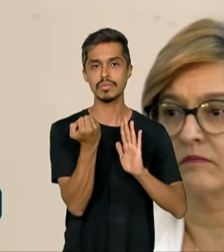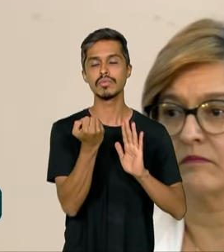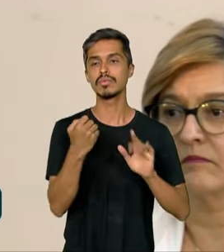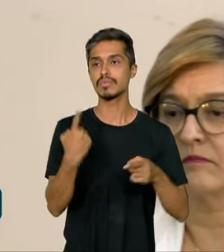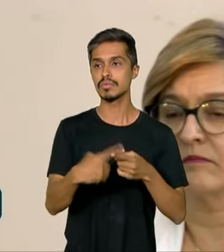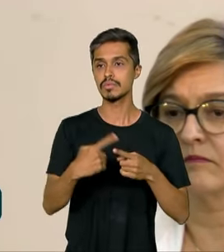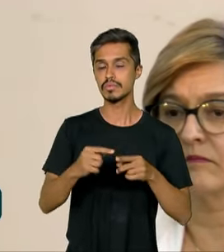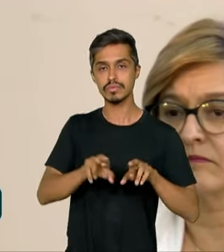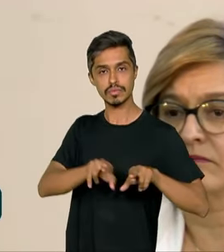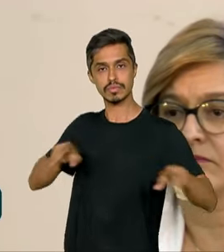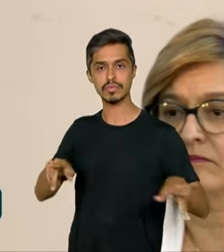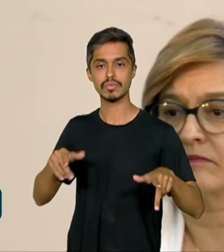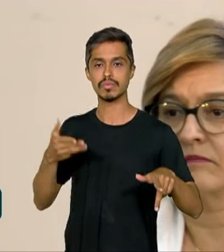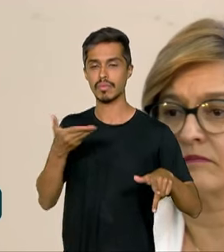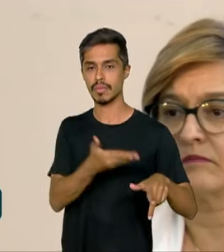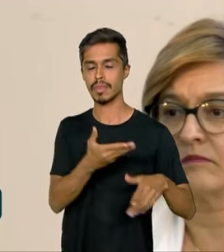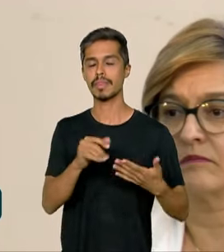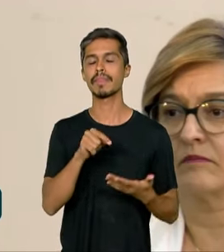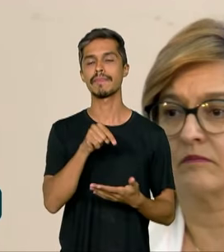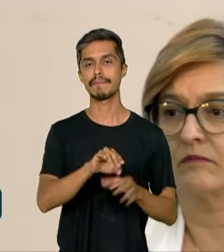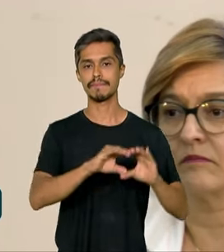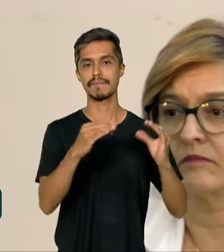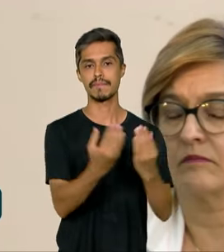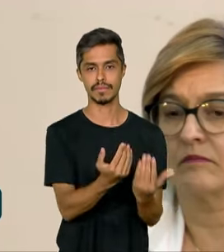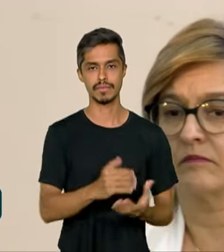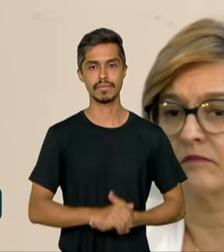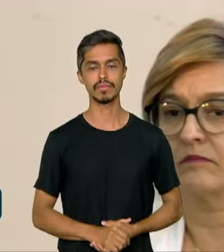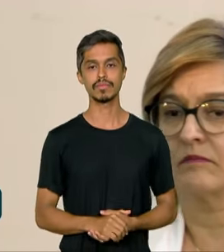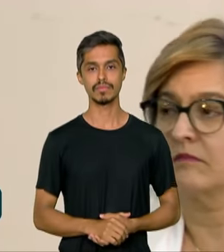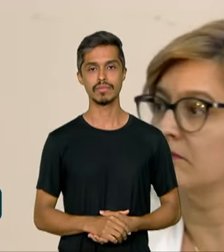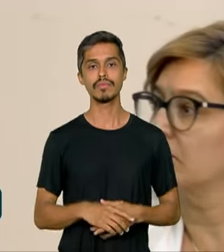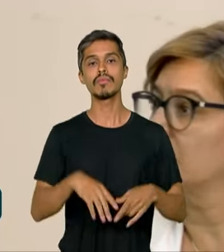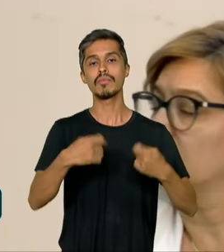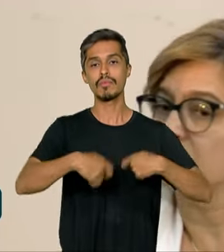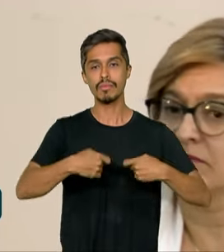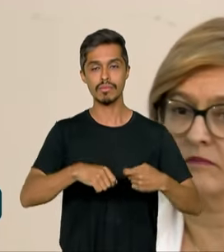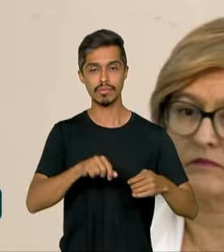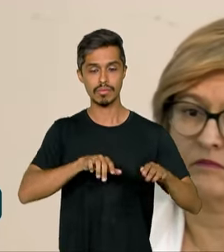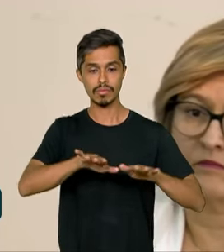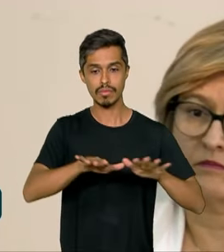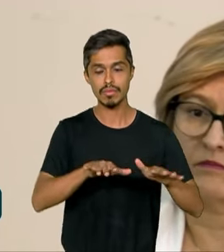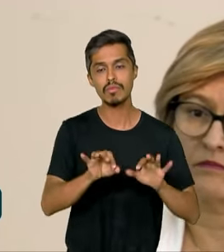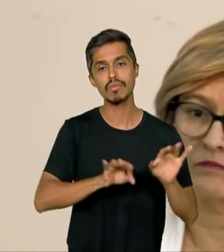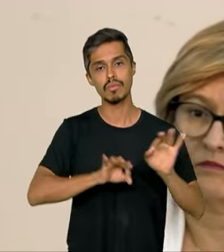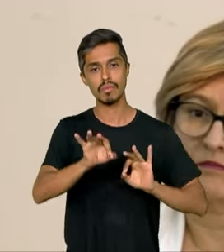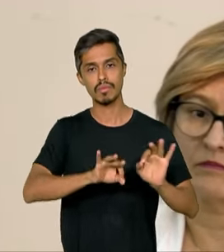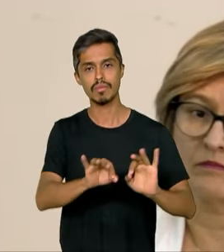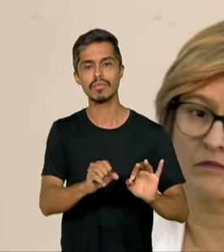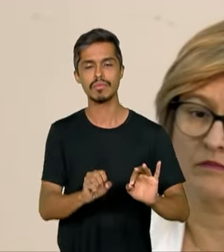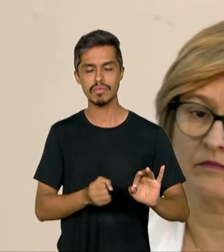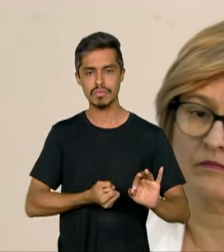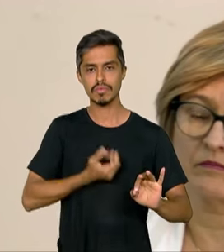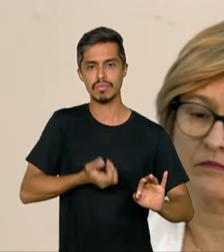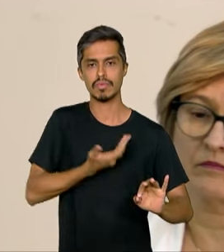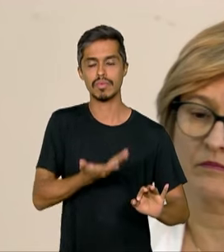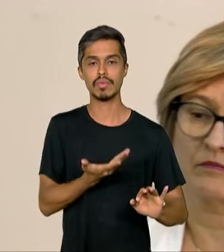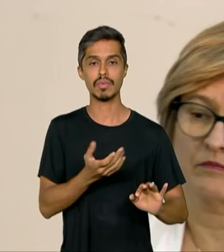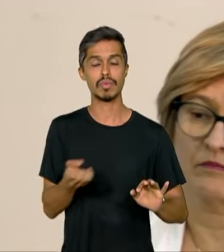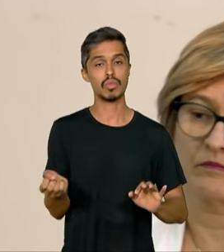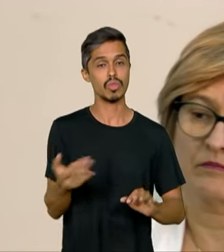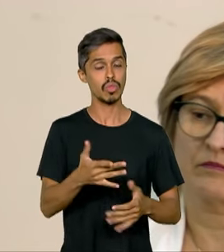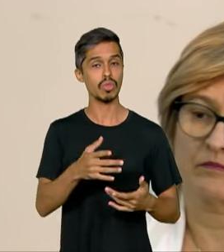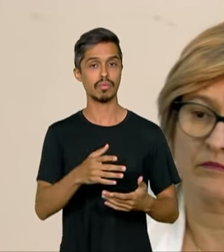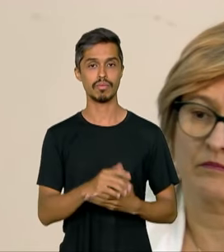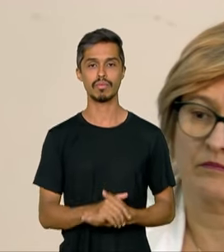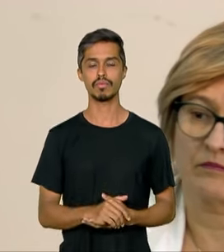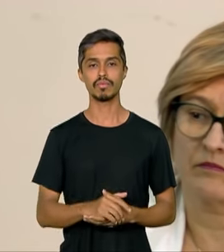diferença para essa comunidade e que deve articular ações já existentes e novas para garantir